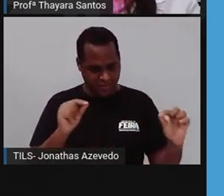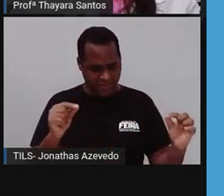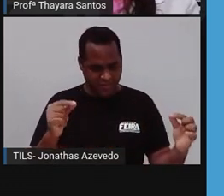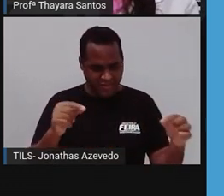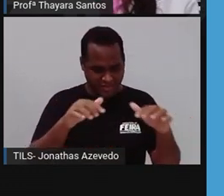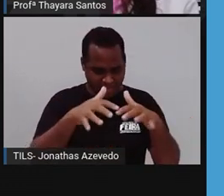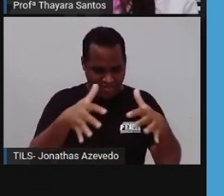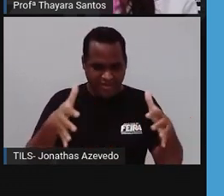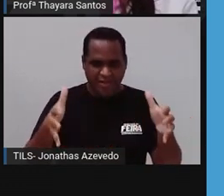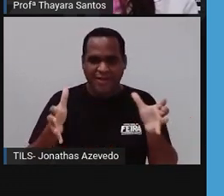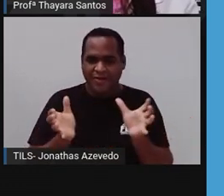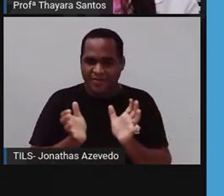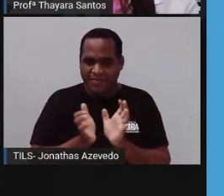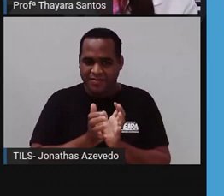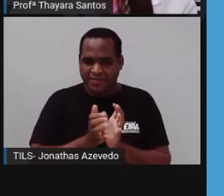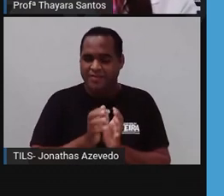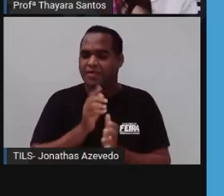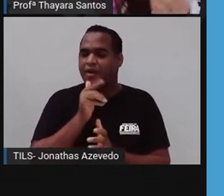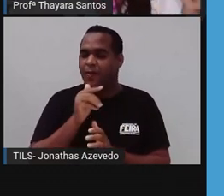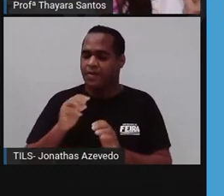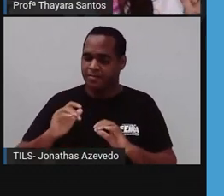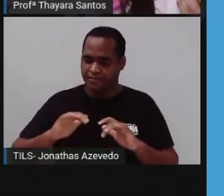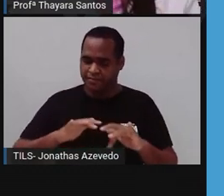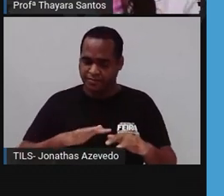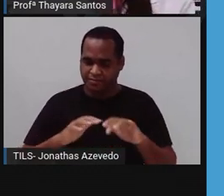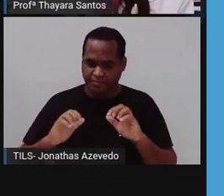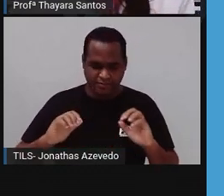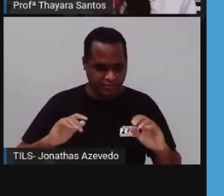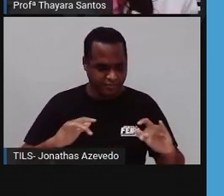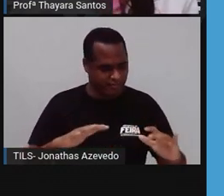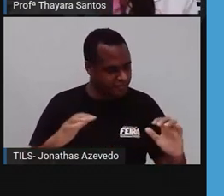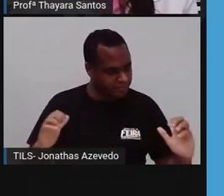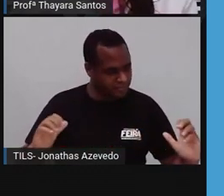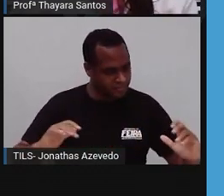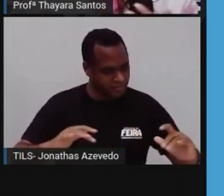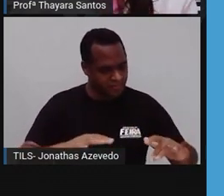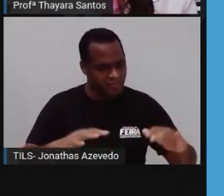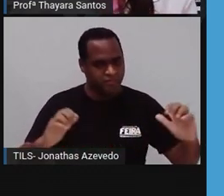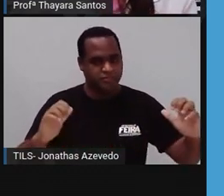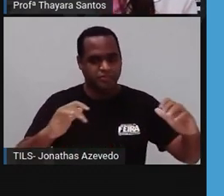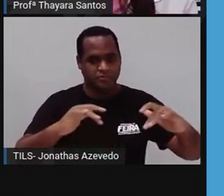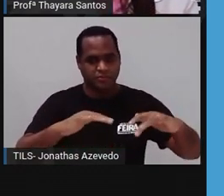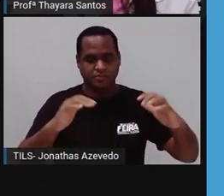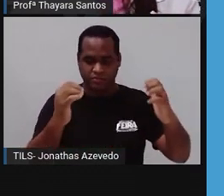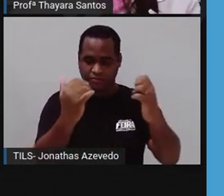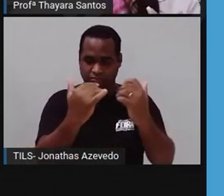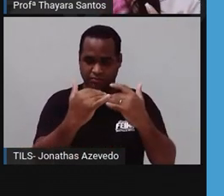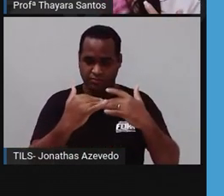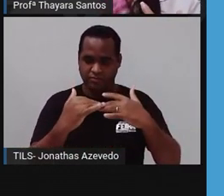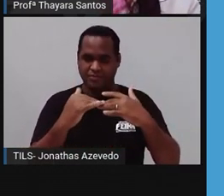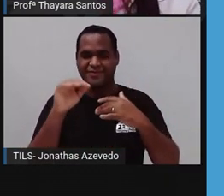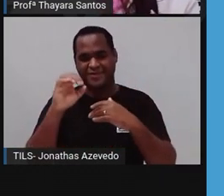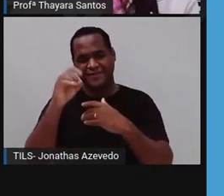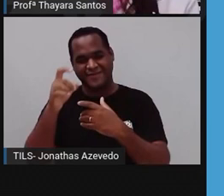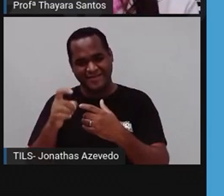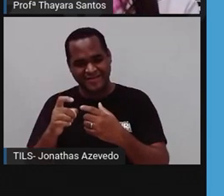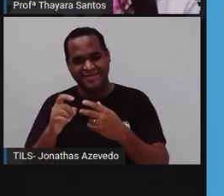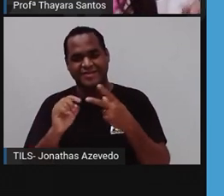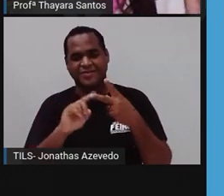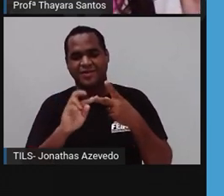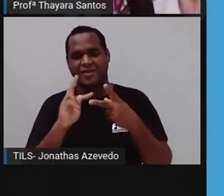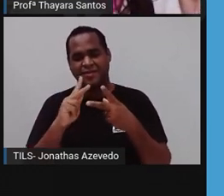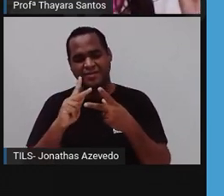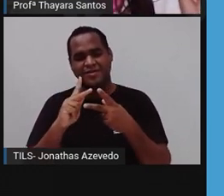longo do corpo. Então, essa água vai entrar e junto com essa água vai vir. Como a gente sabe, a molécula da água é formada pelo oxigênio e pelo